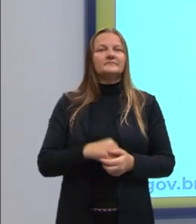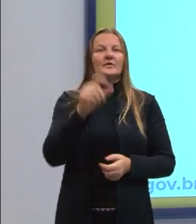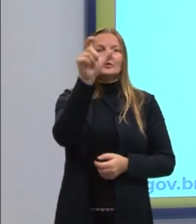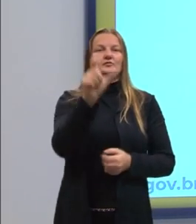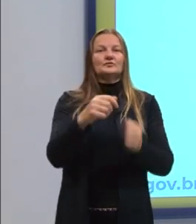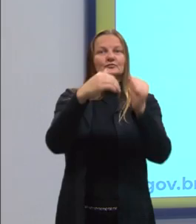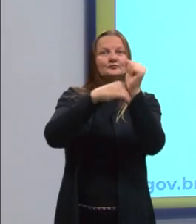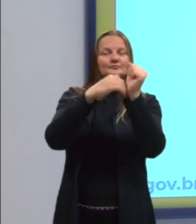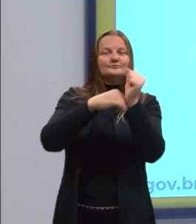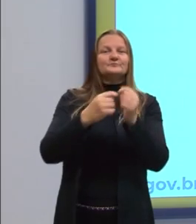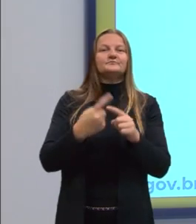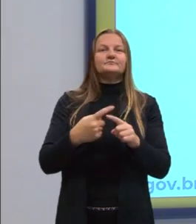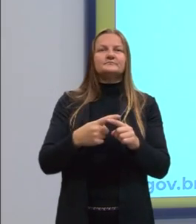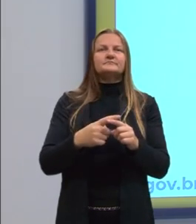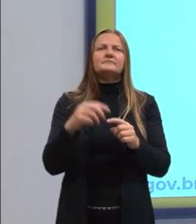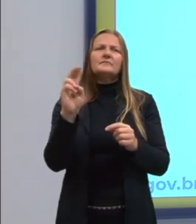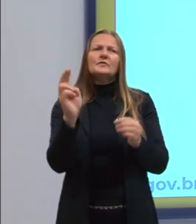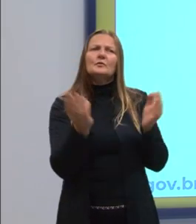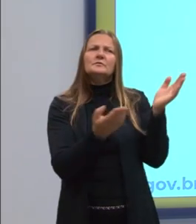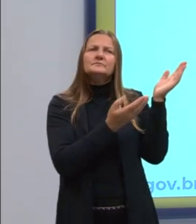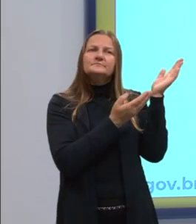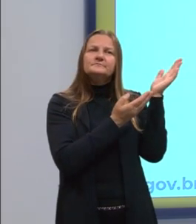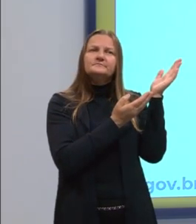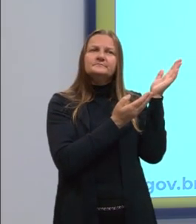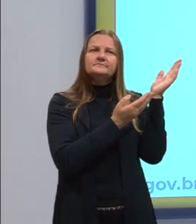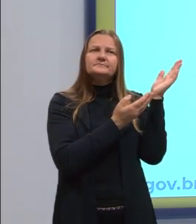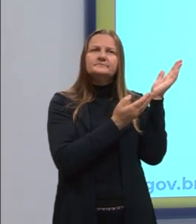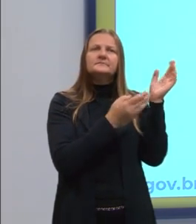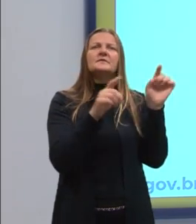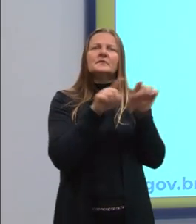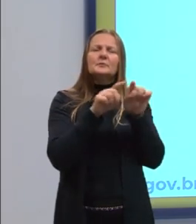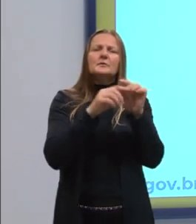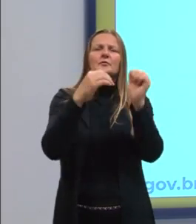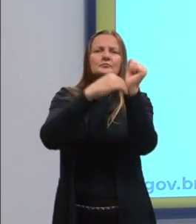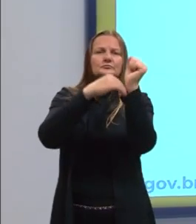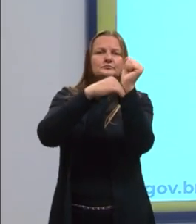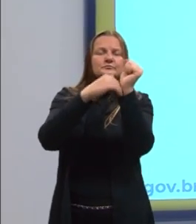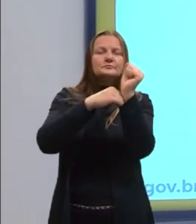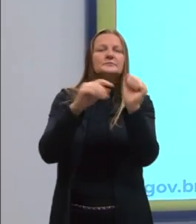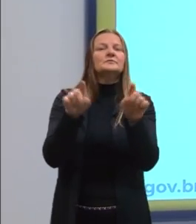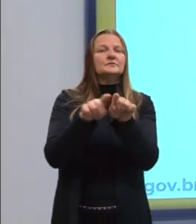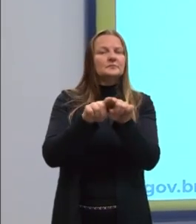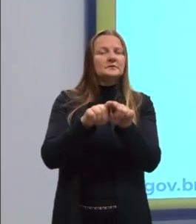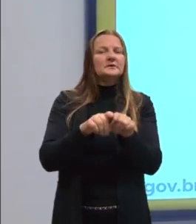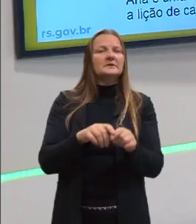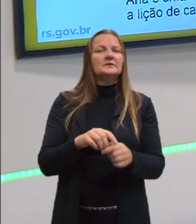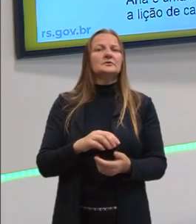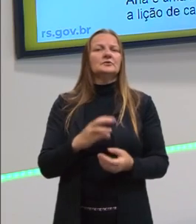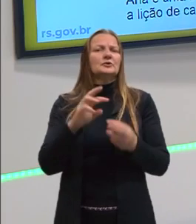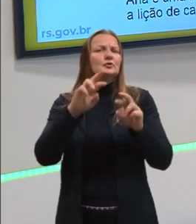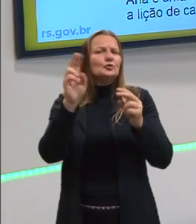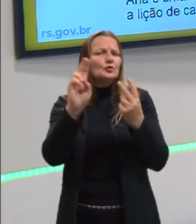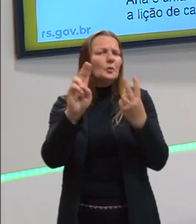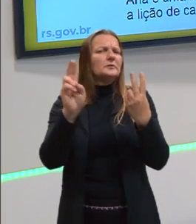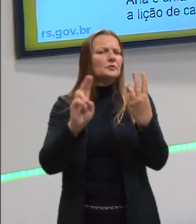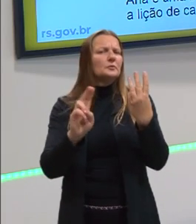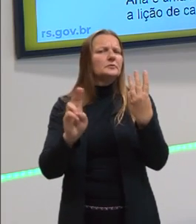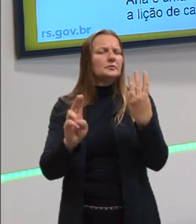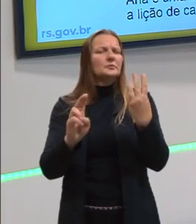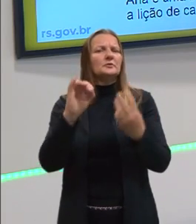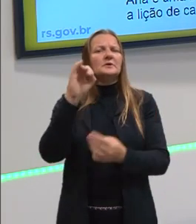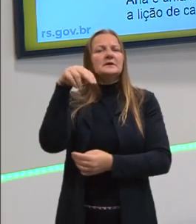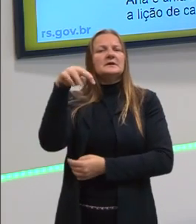nomes aqui, que são nomes que também aparecem. O sujeito oculto pode ser chamado de desinencial, de